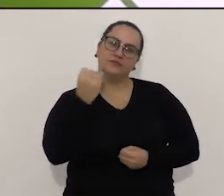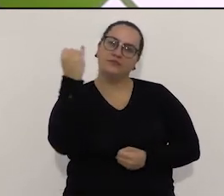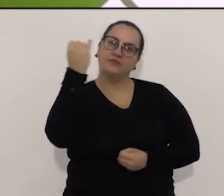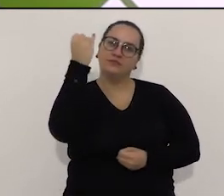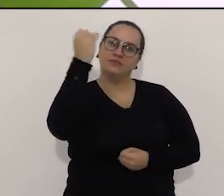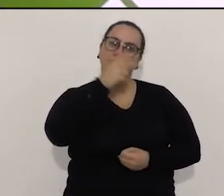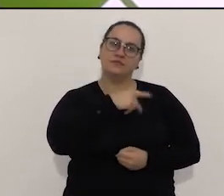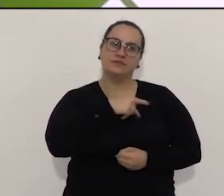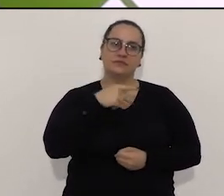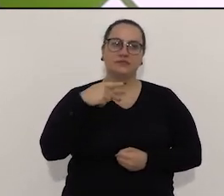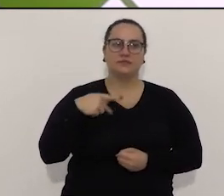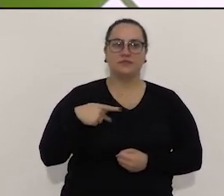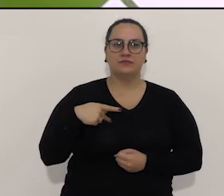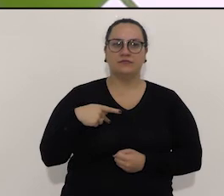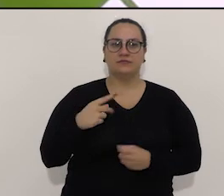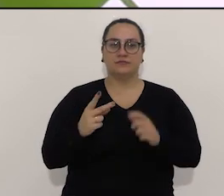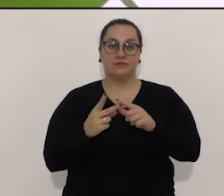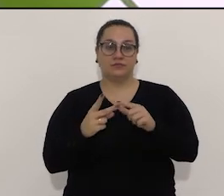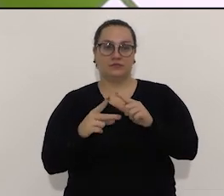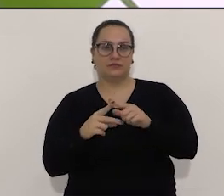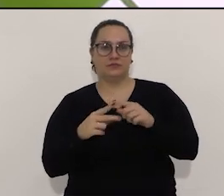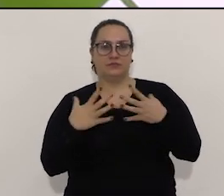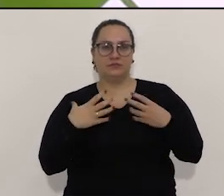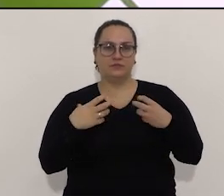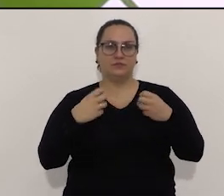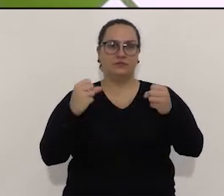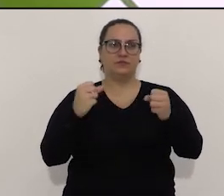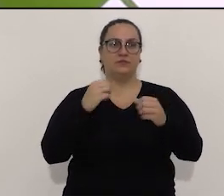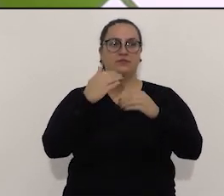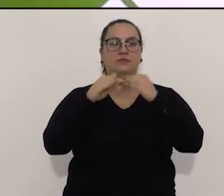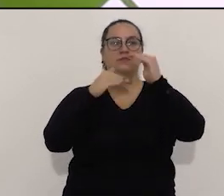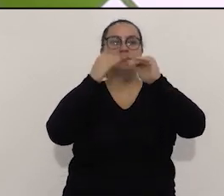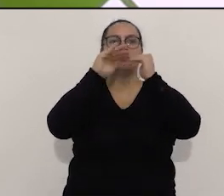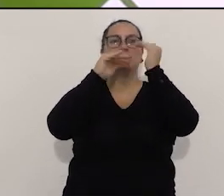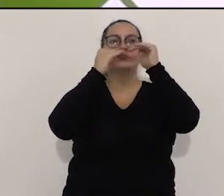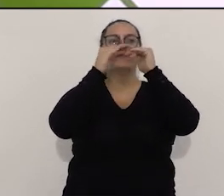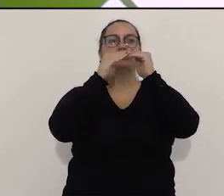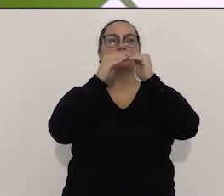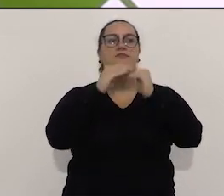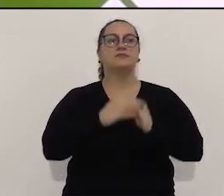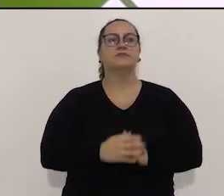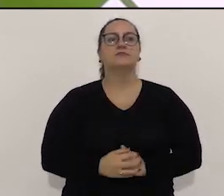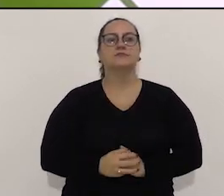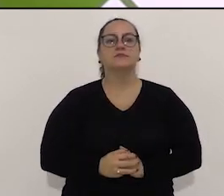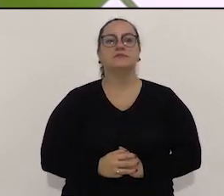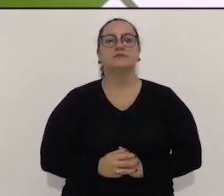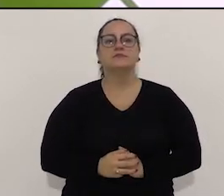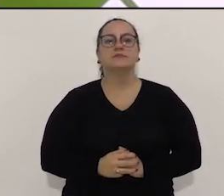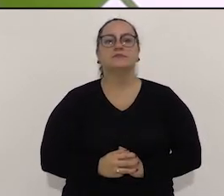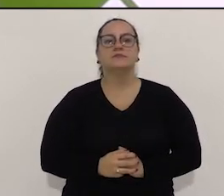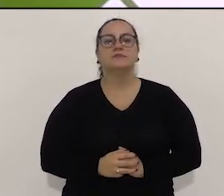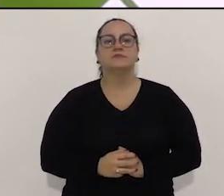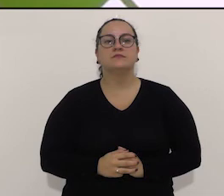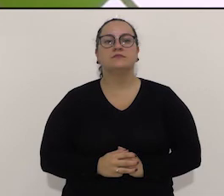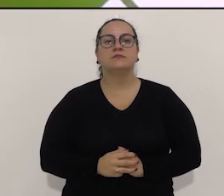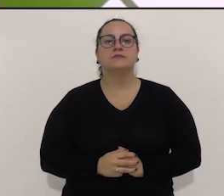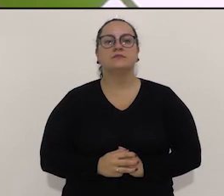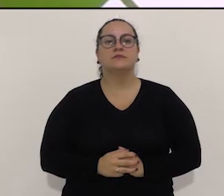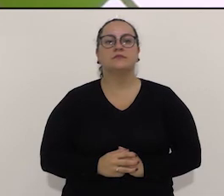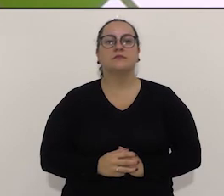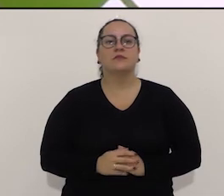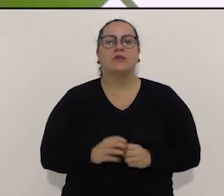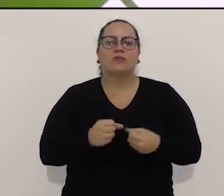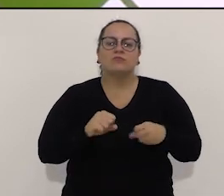importante, na saúde, além dessas duas ideias que a gente quer desenvolver, eu acho que a atenção básica, ela tem um desafio